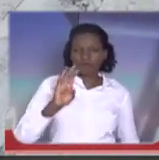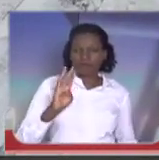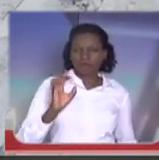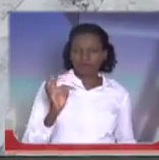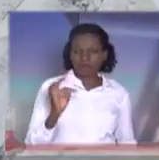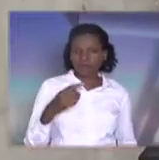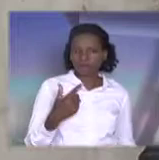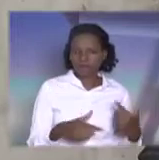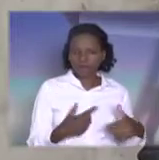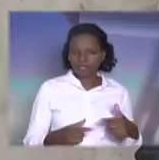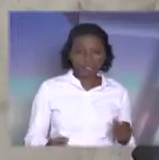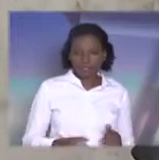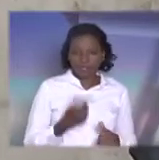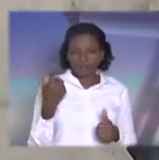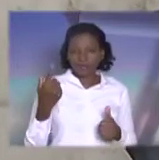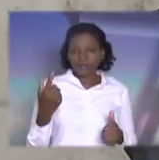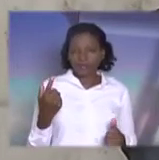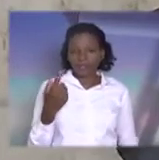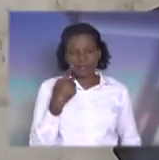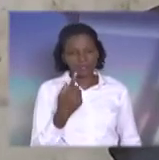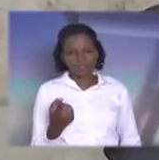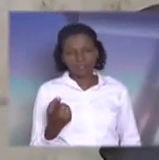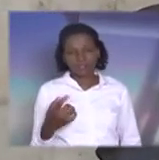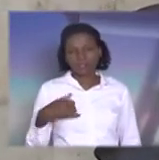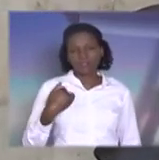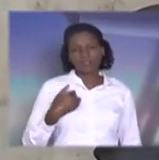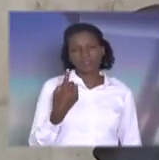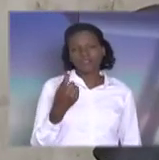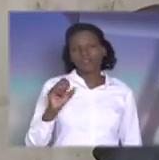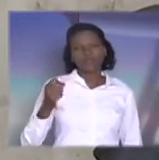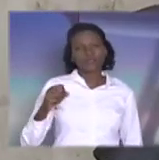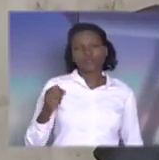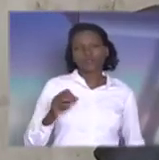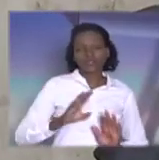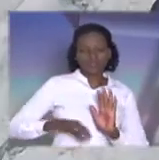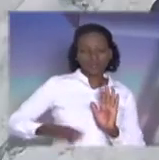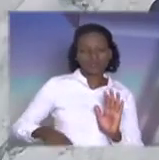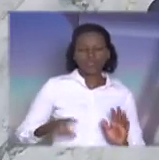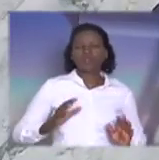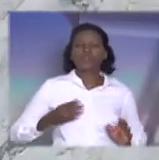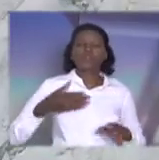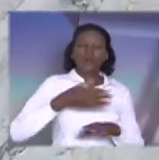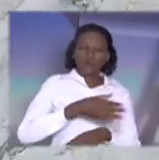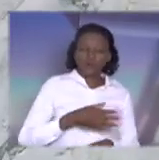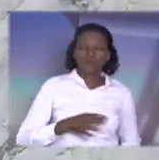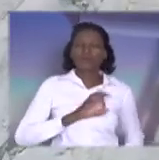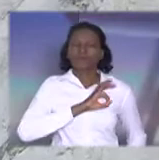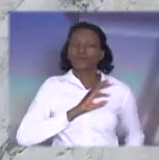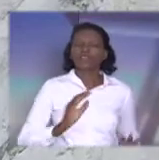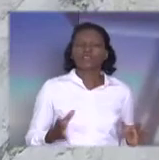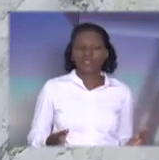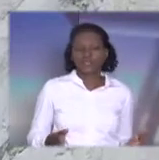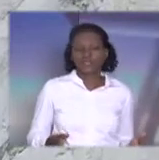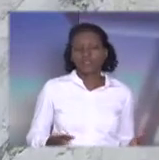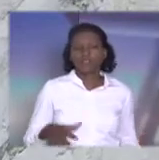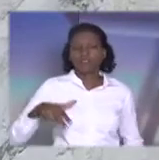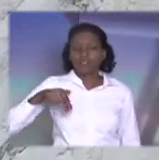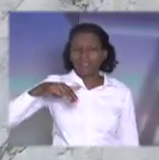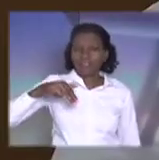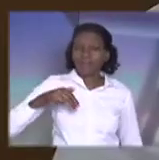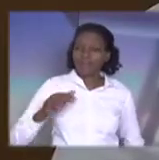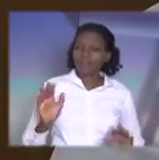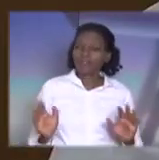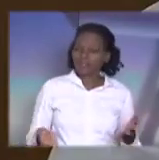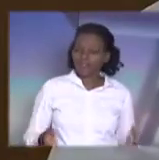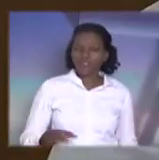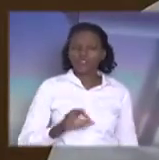vez que ouviu falar nisso, né, Sérgio? Menor de idade com passagem criminal. Pois é, Wagner, o vagabundo tinha passagens criminais, e ele